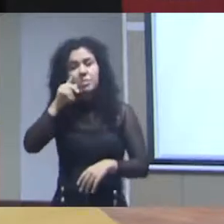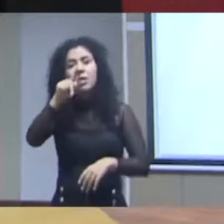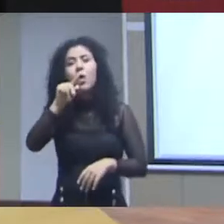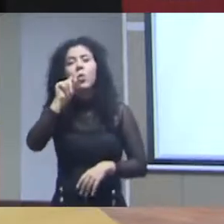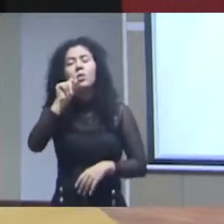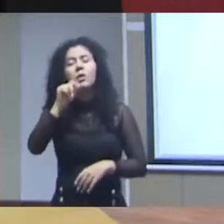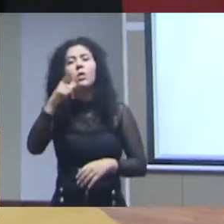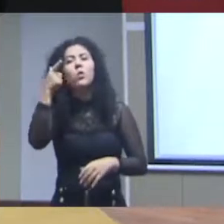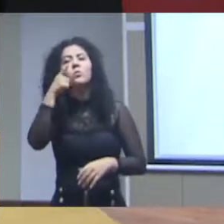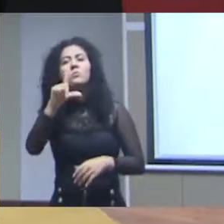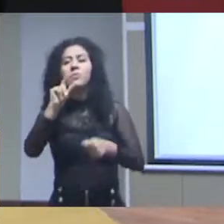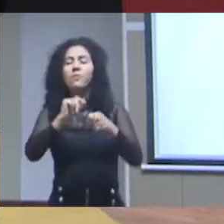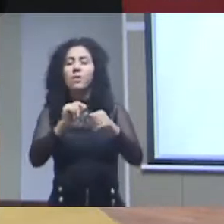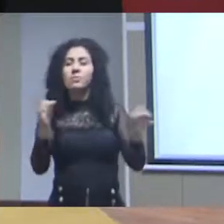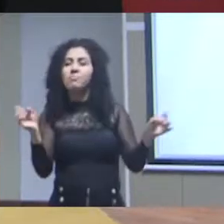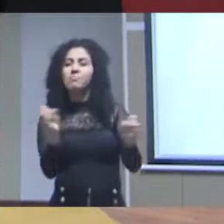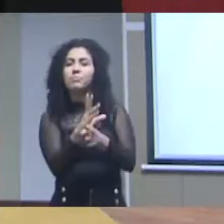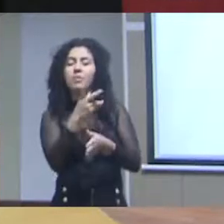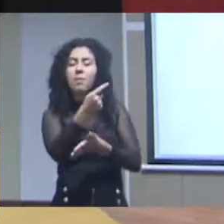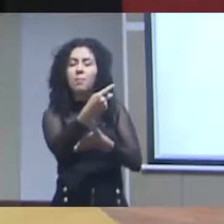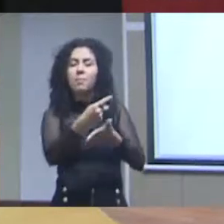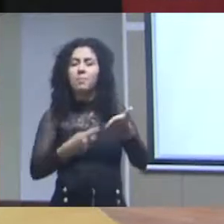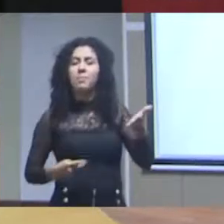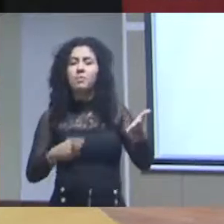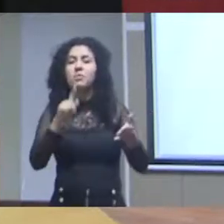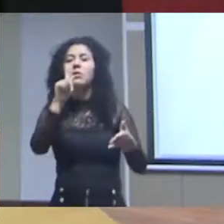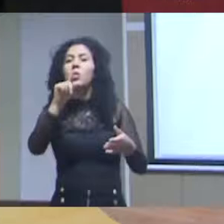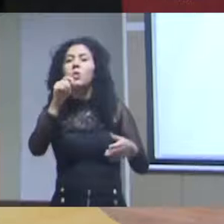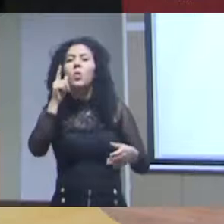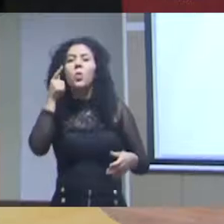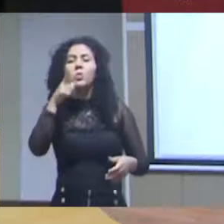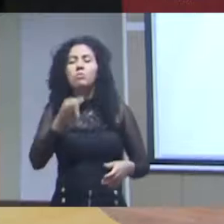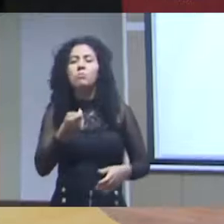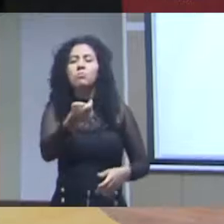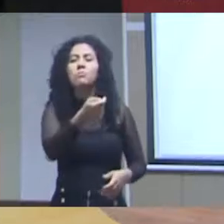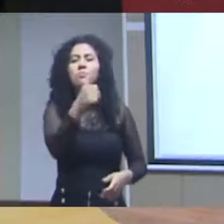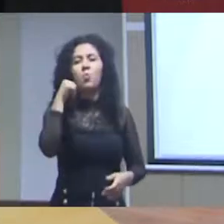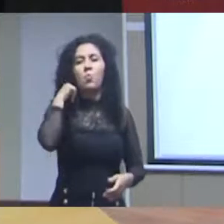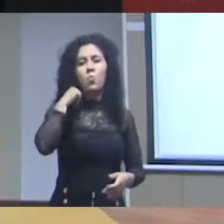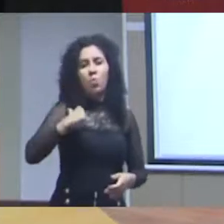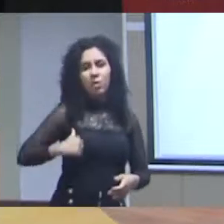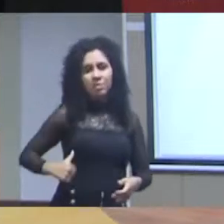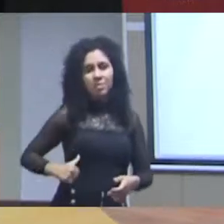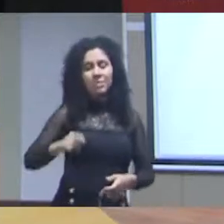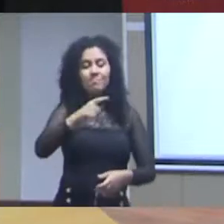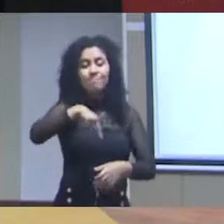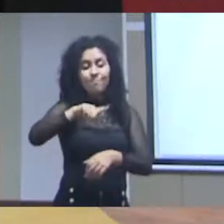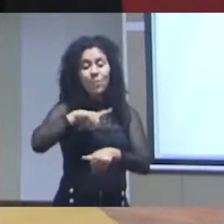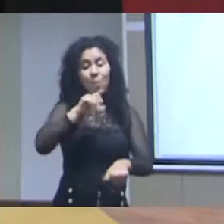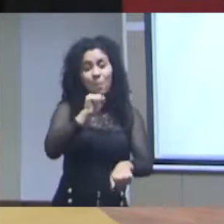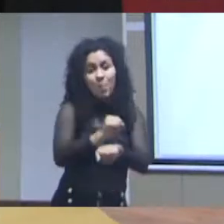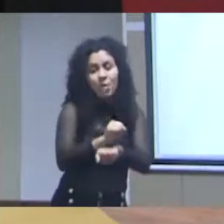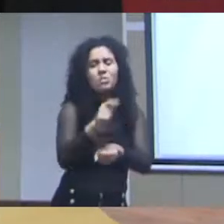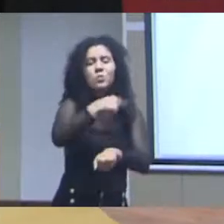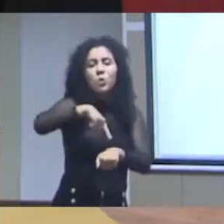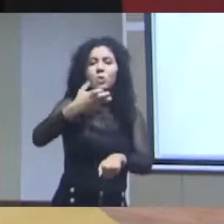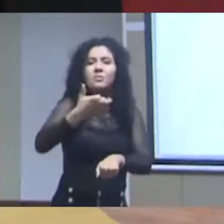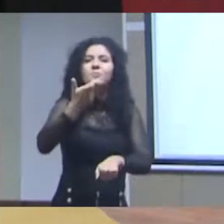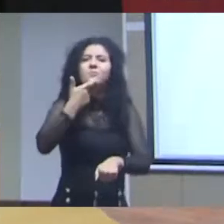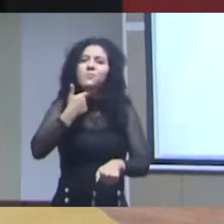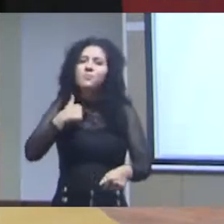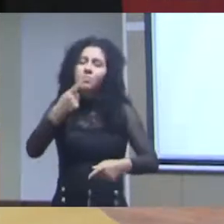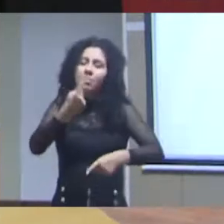o fim do projeto o fim das bolsas e ele hoje está congelado a gente gostaria de avançar mais mas o fato